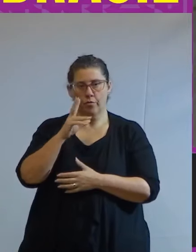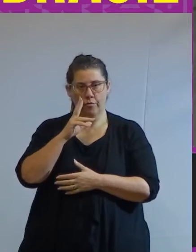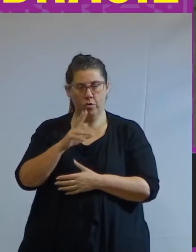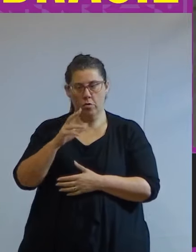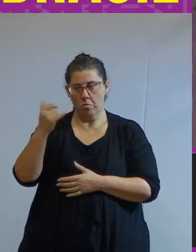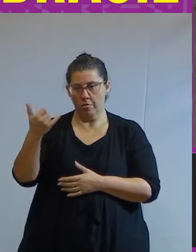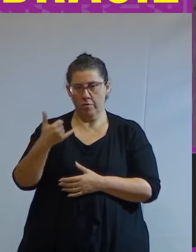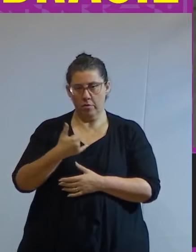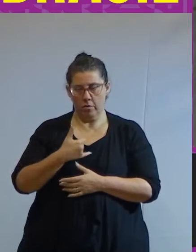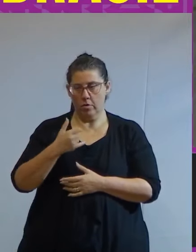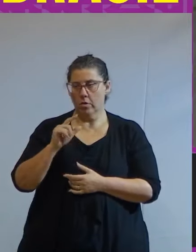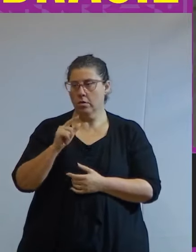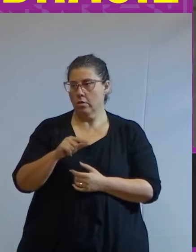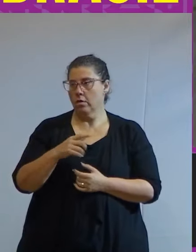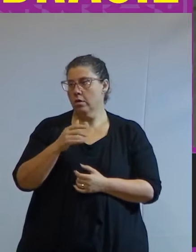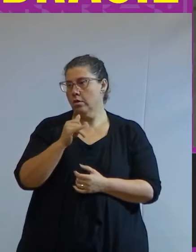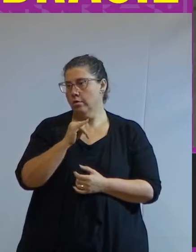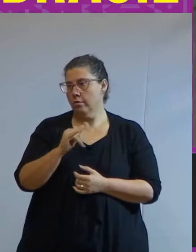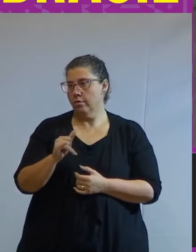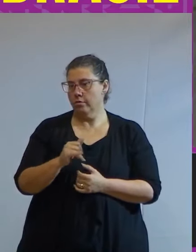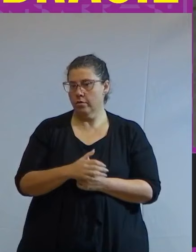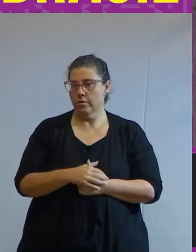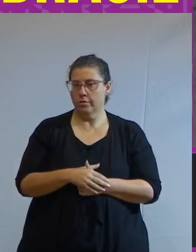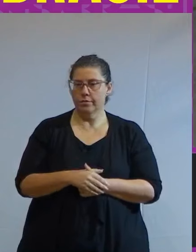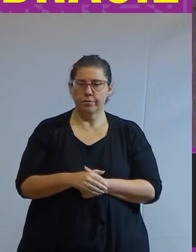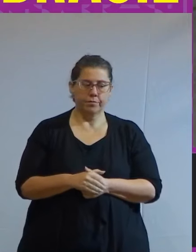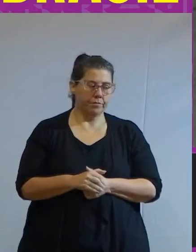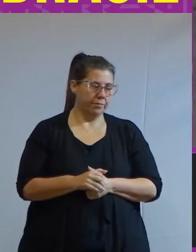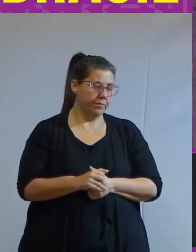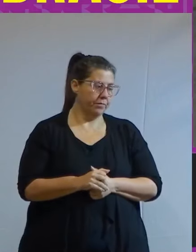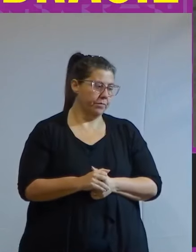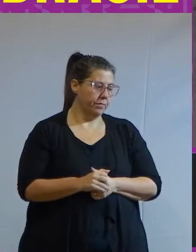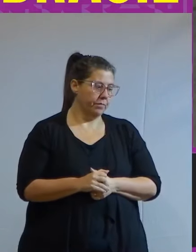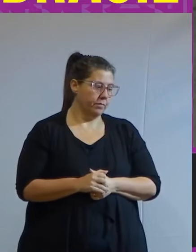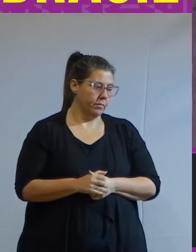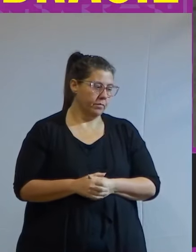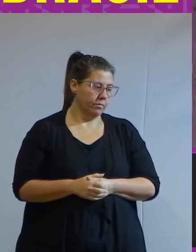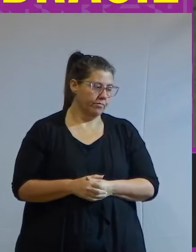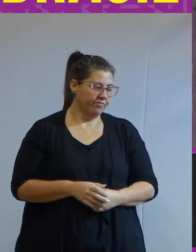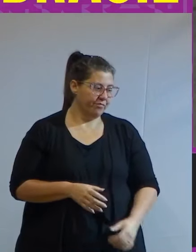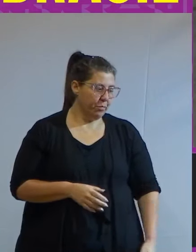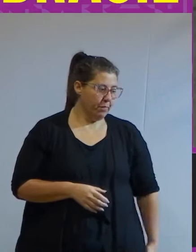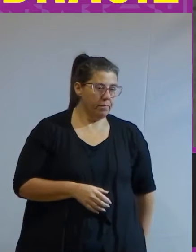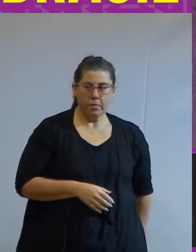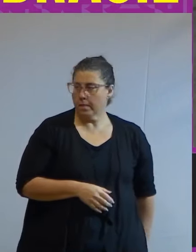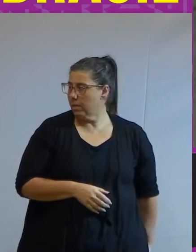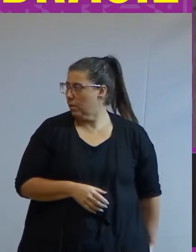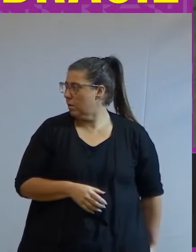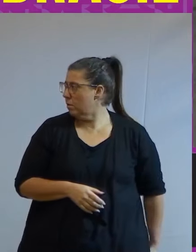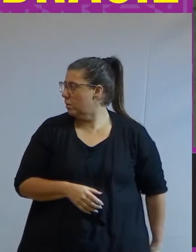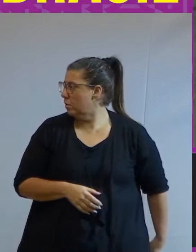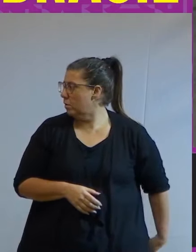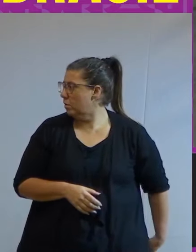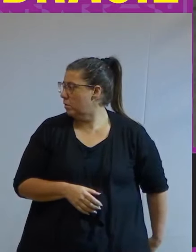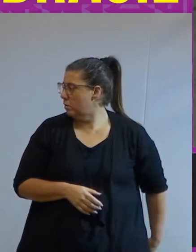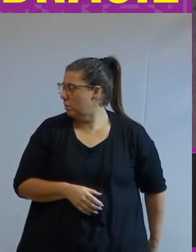contou que ele falou ele pegou a expressão do seminário na entrevista